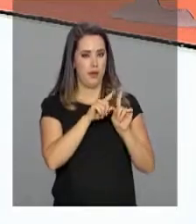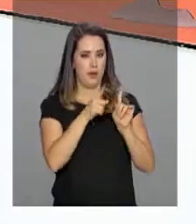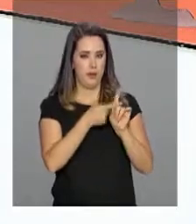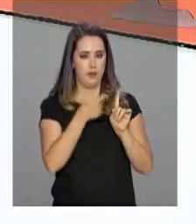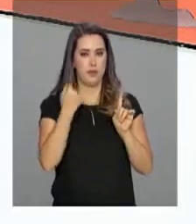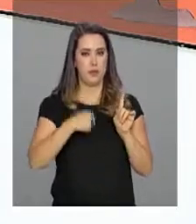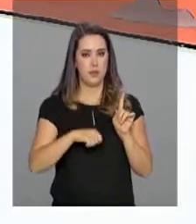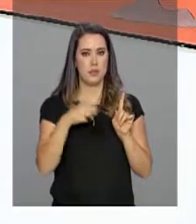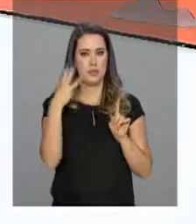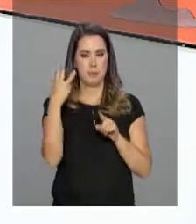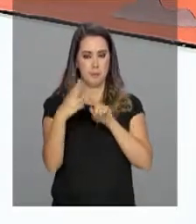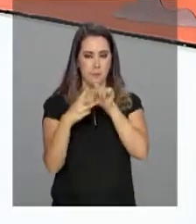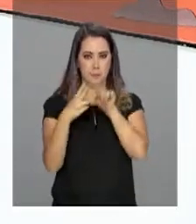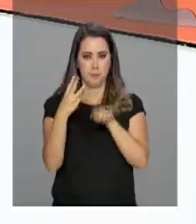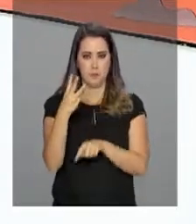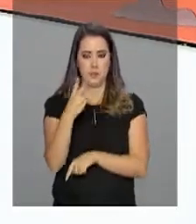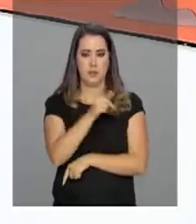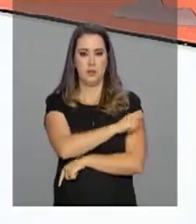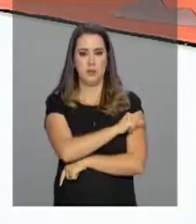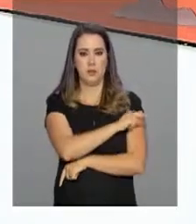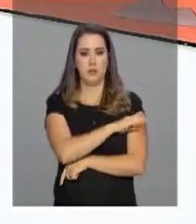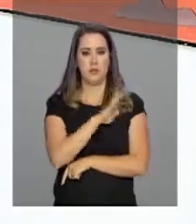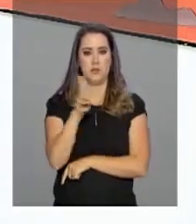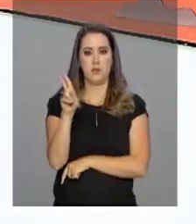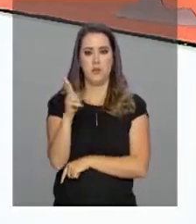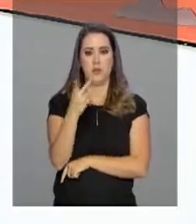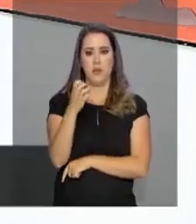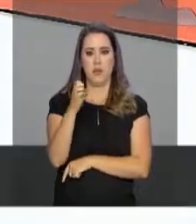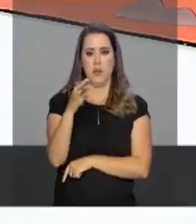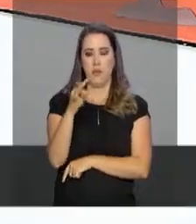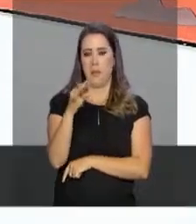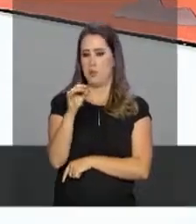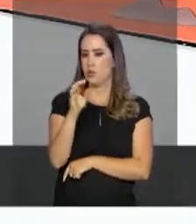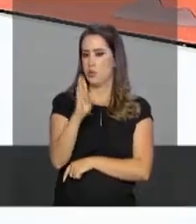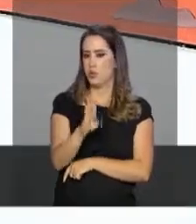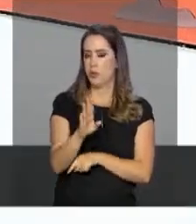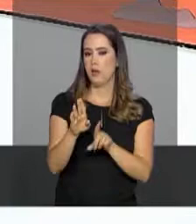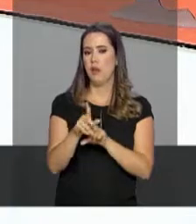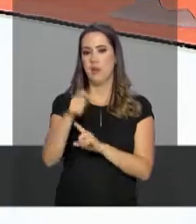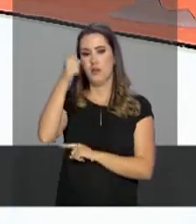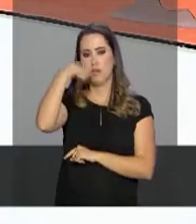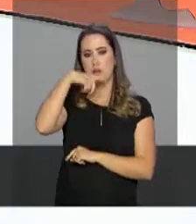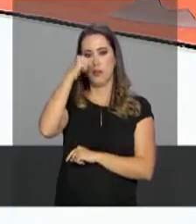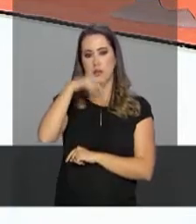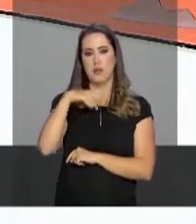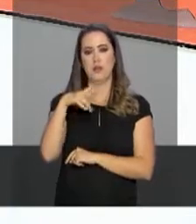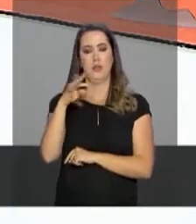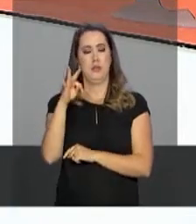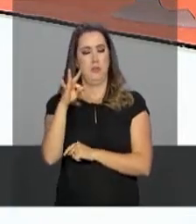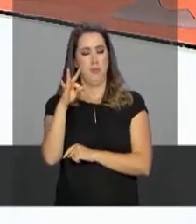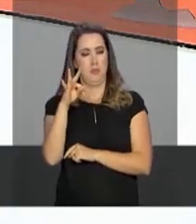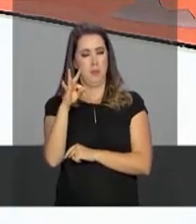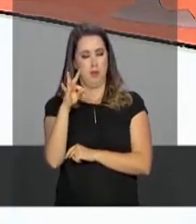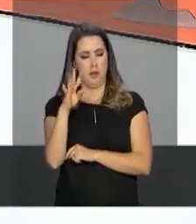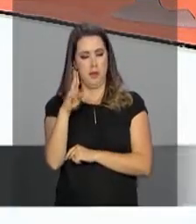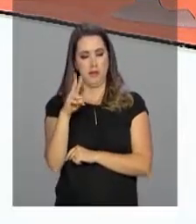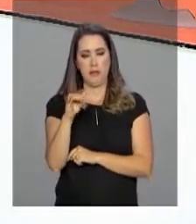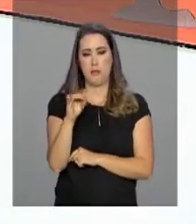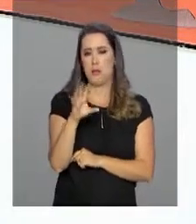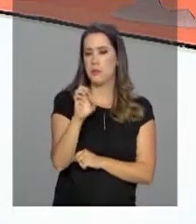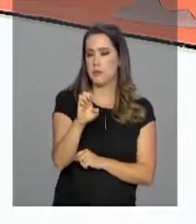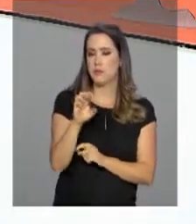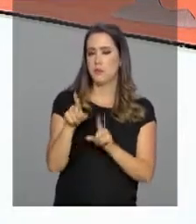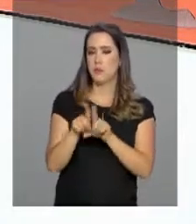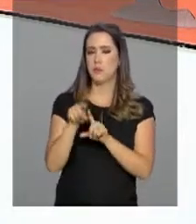deve tomar três vacinas contra a hepatite B, a gripe e a trípse bacteriana celular do tipo adulto,